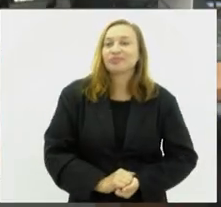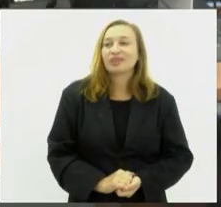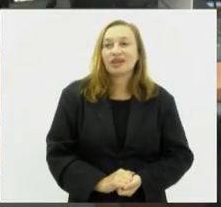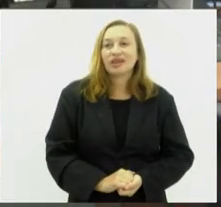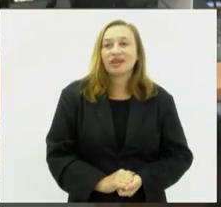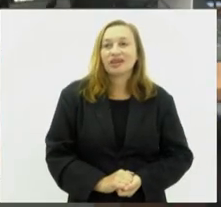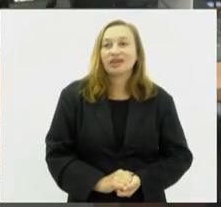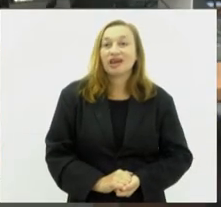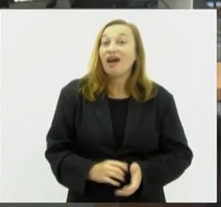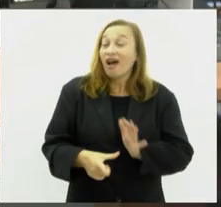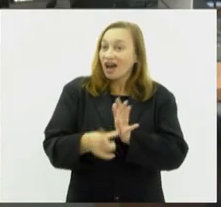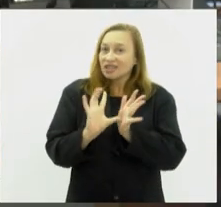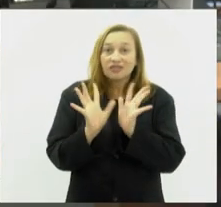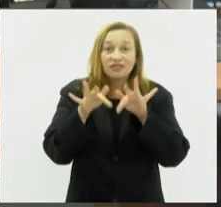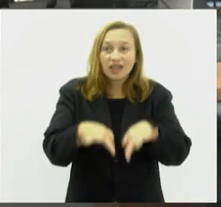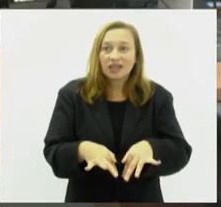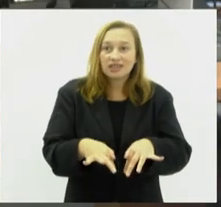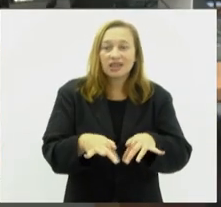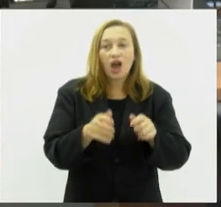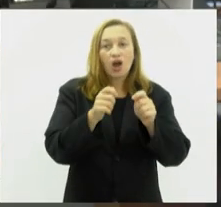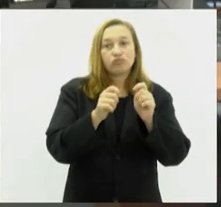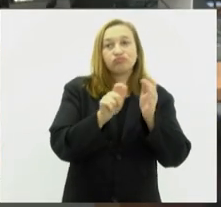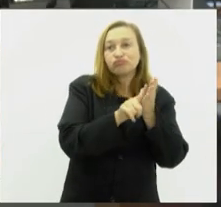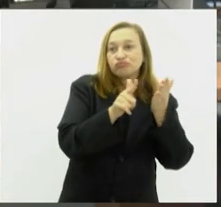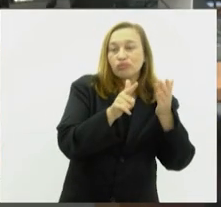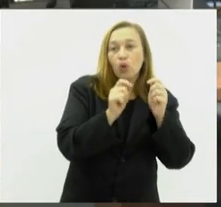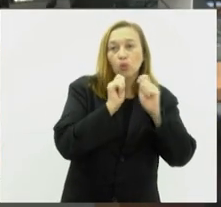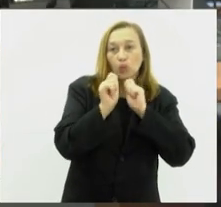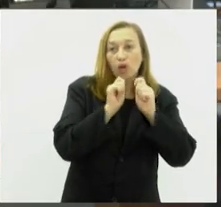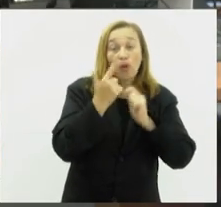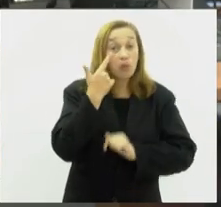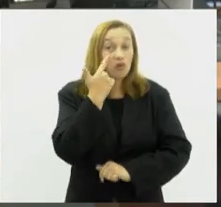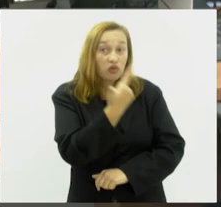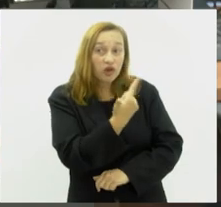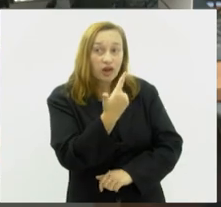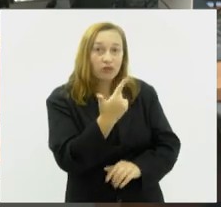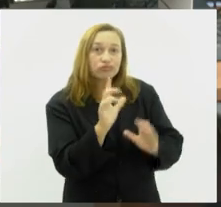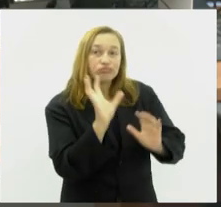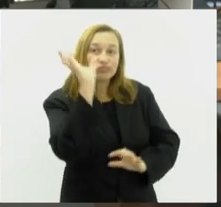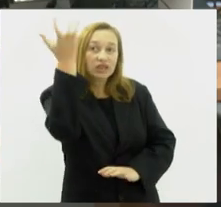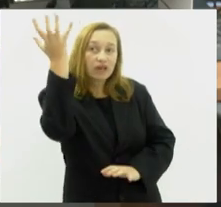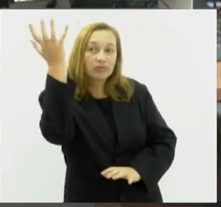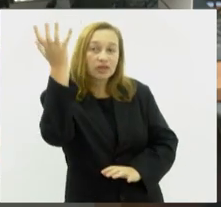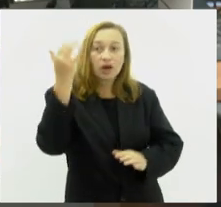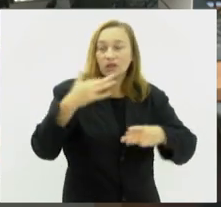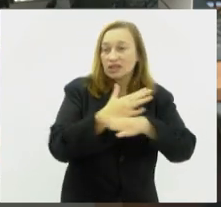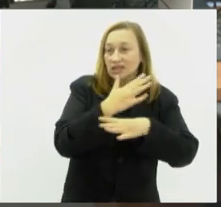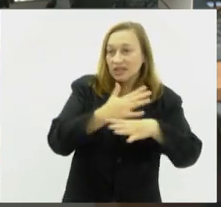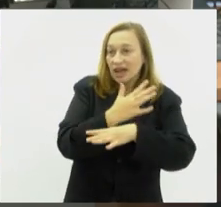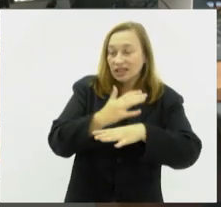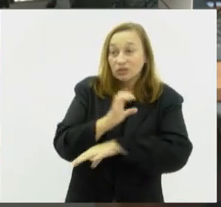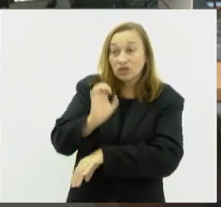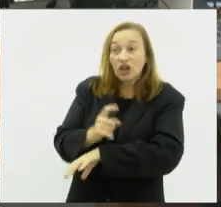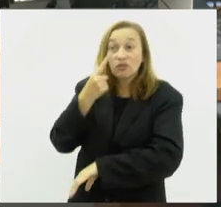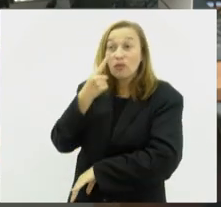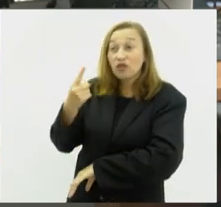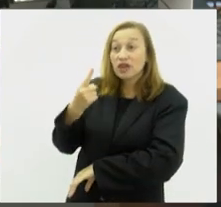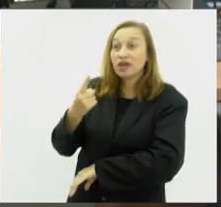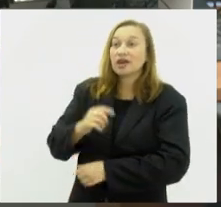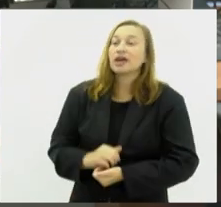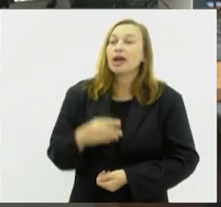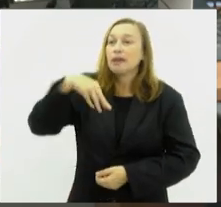E antes de encerrar o jornal, vamos dar uma olhada no tempo em algumas cidades do Estado. Vamos conferir aqui no nosso telão.